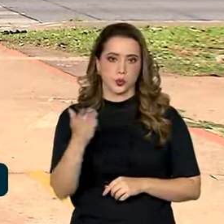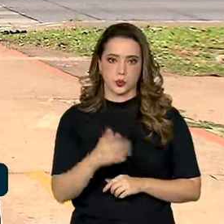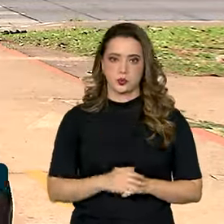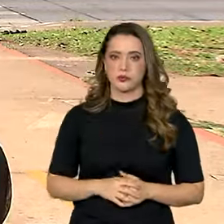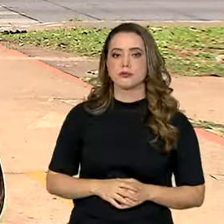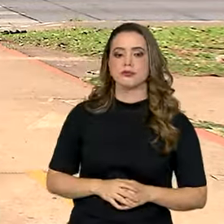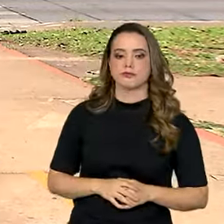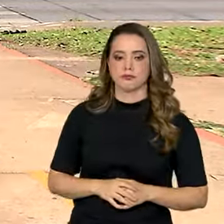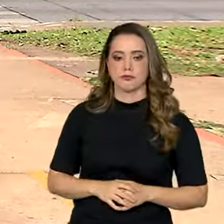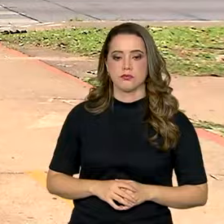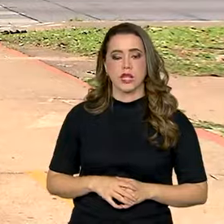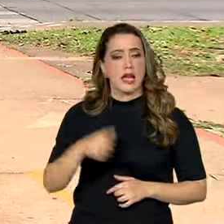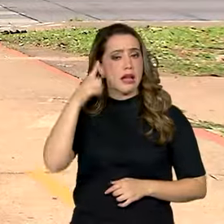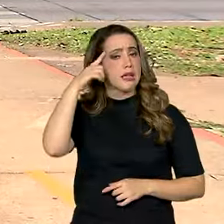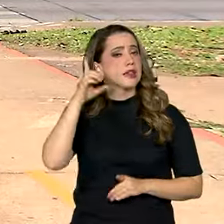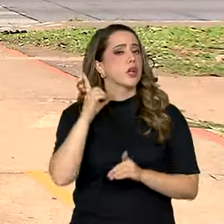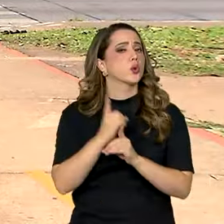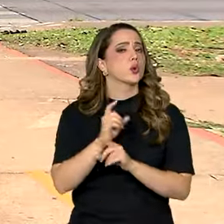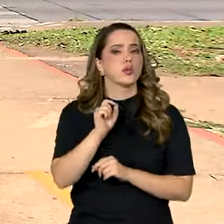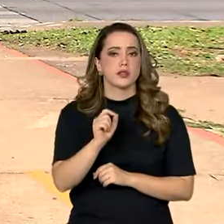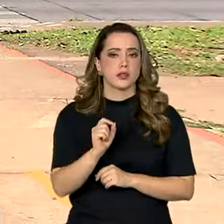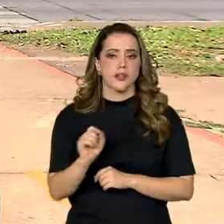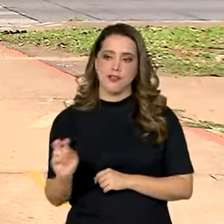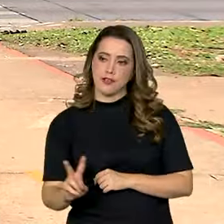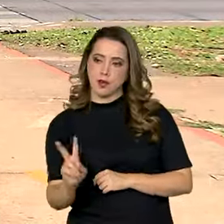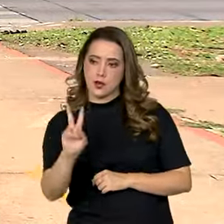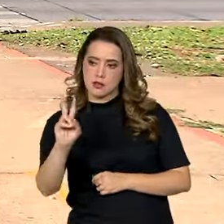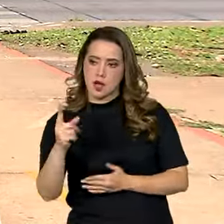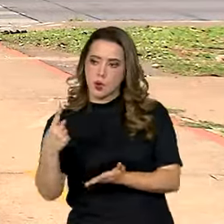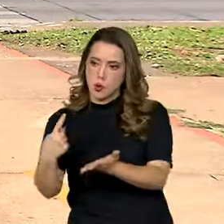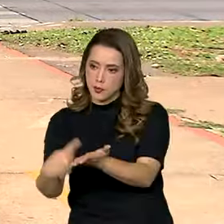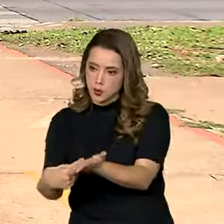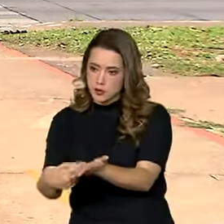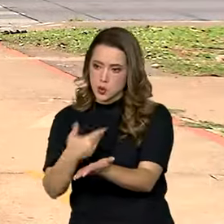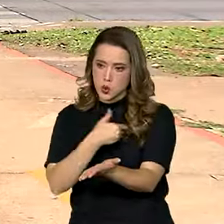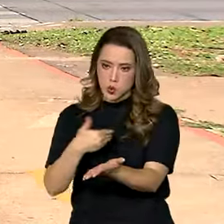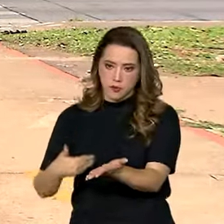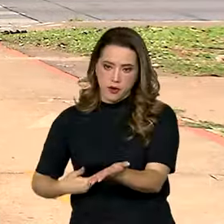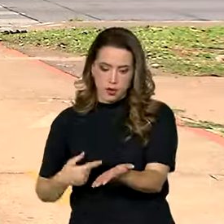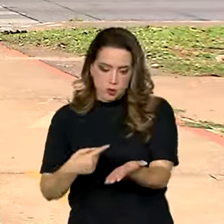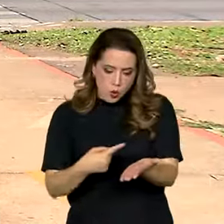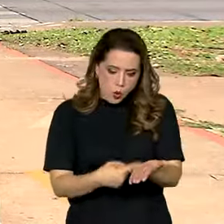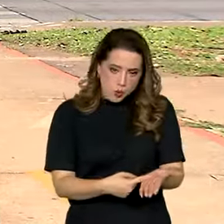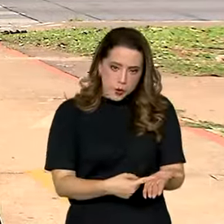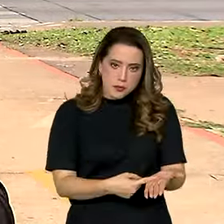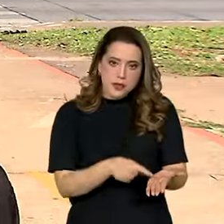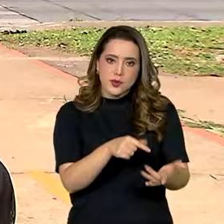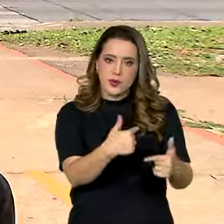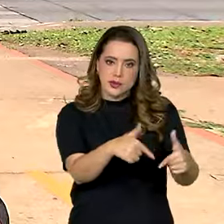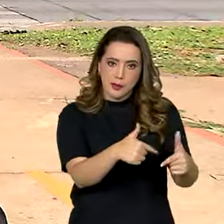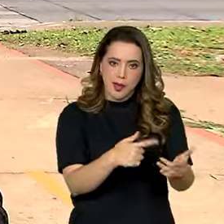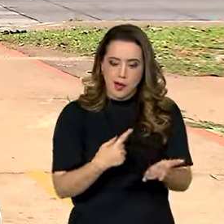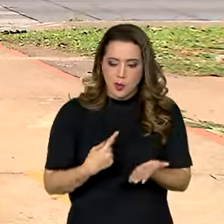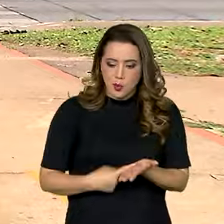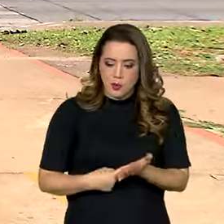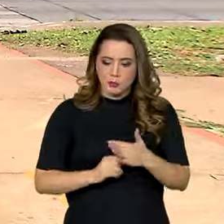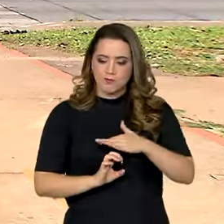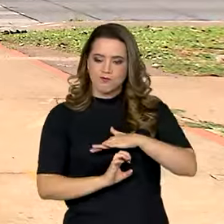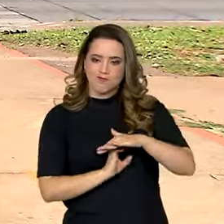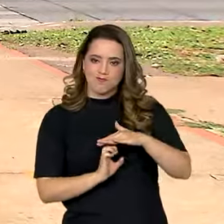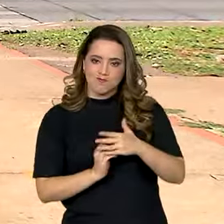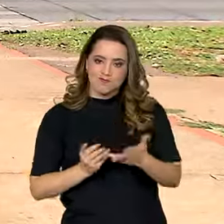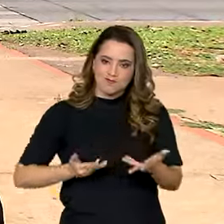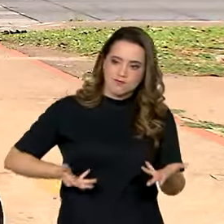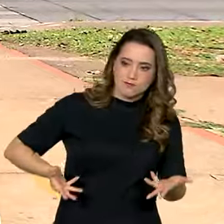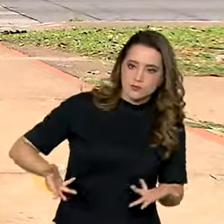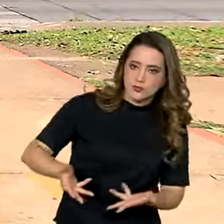encontro é valorizar a negociação coletiva entre governo, empregados e empregadores para promover um ambiente